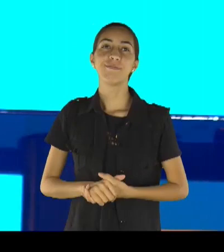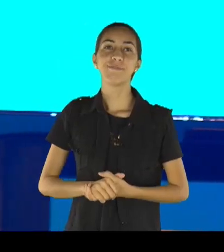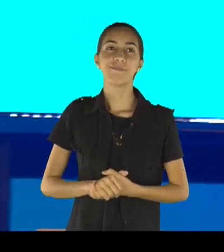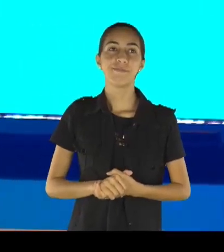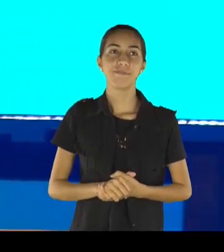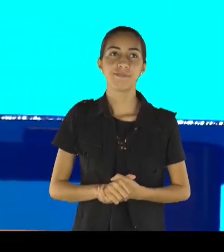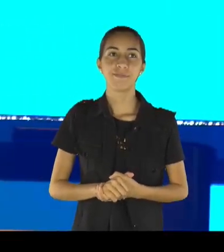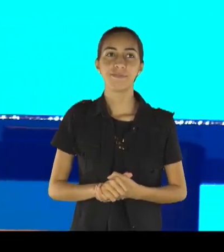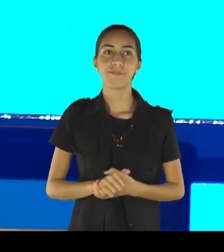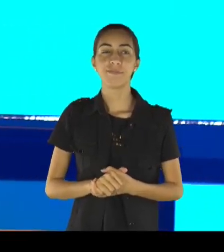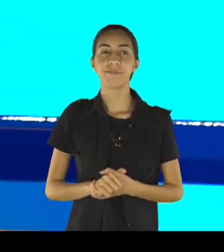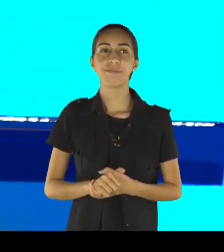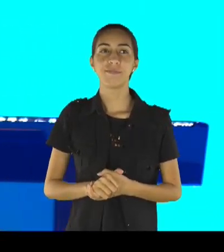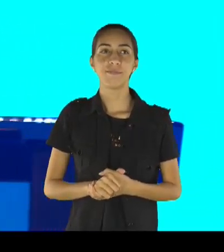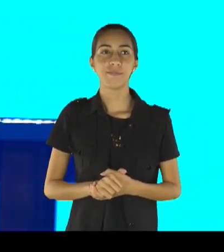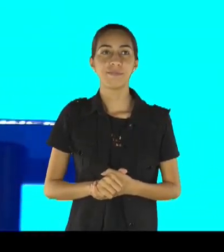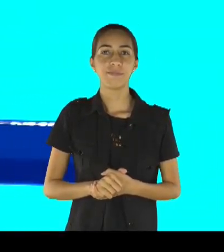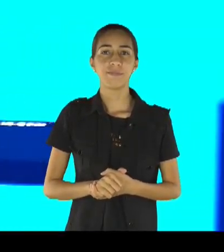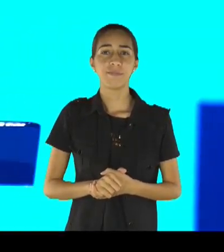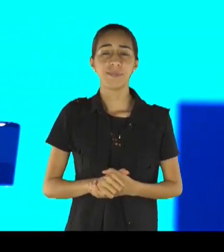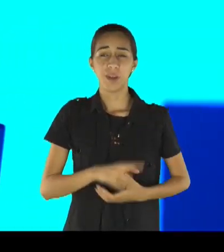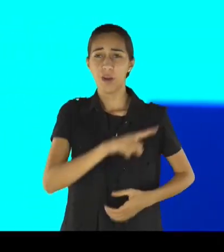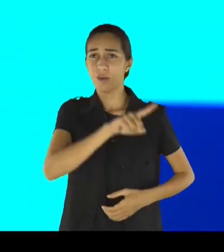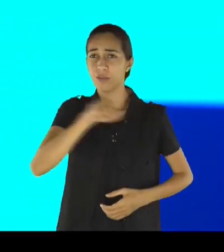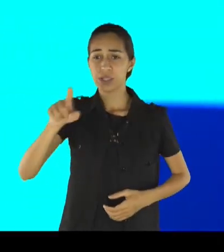não, não desanime,